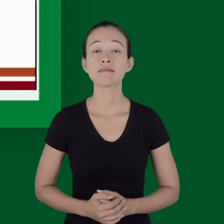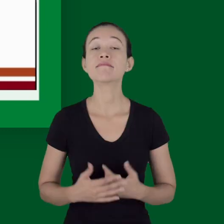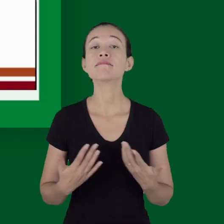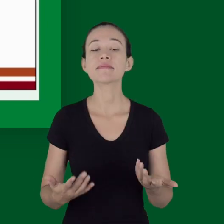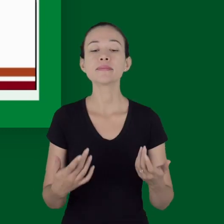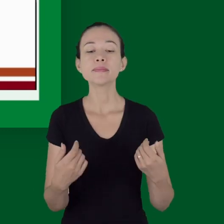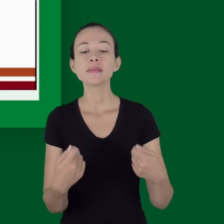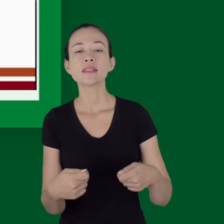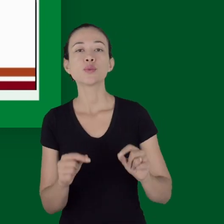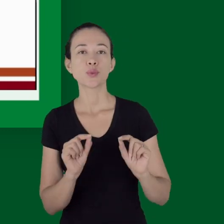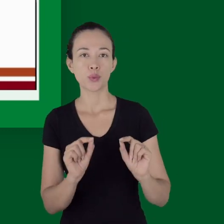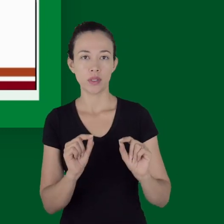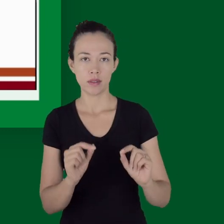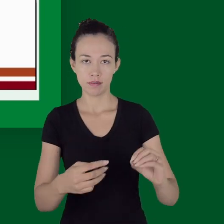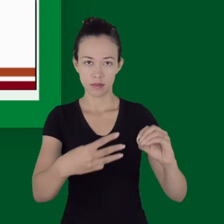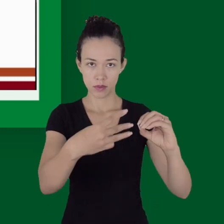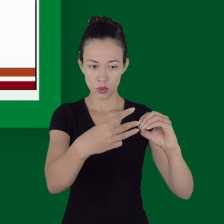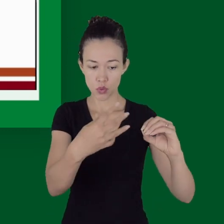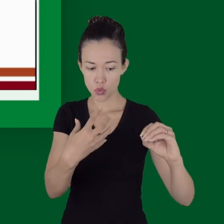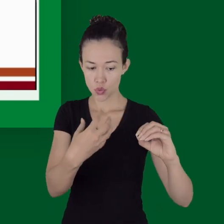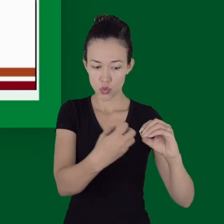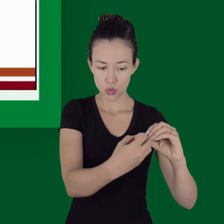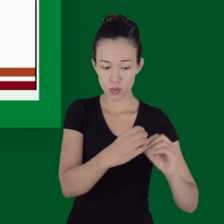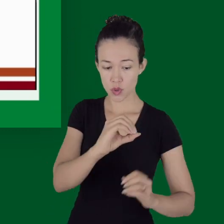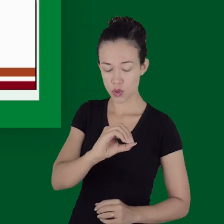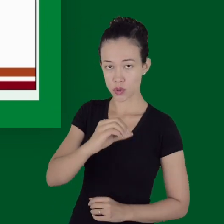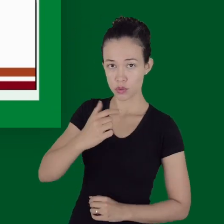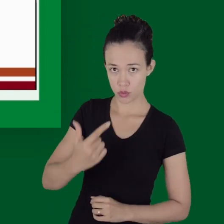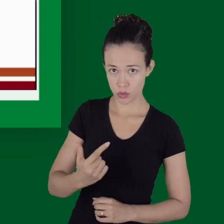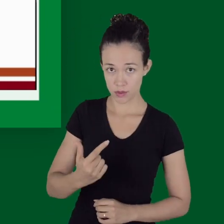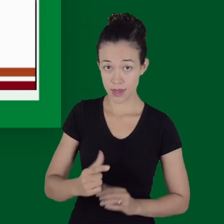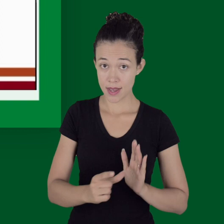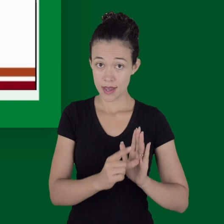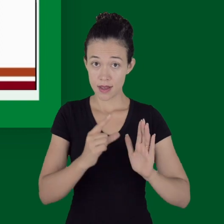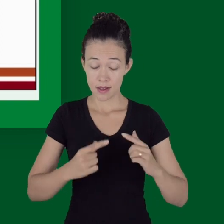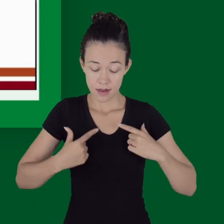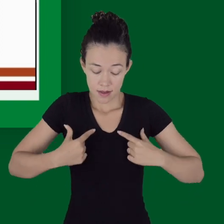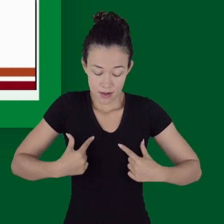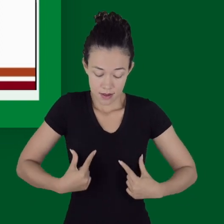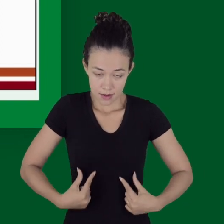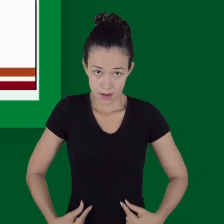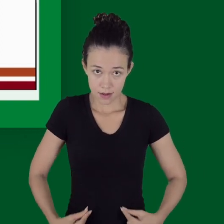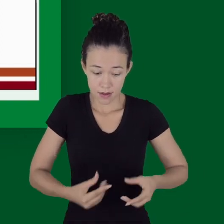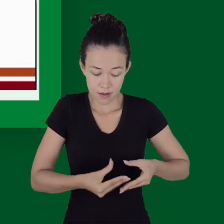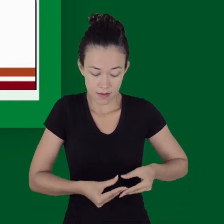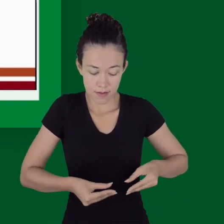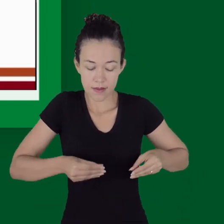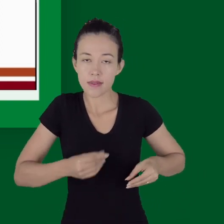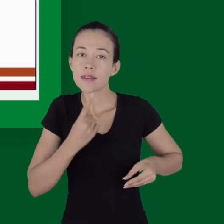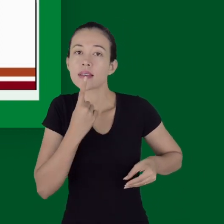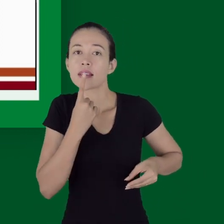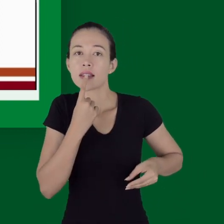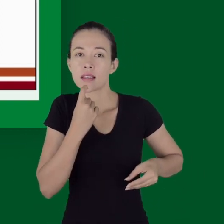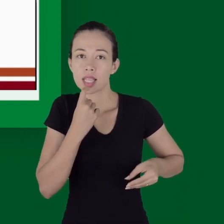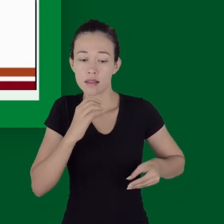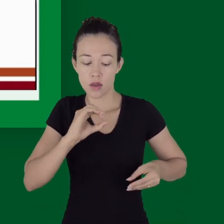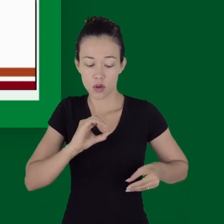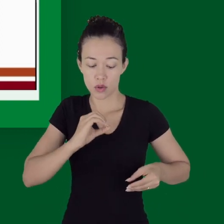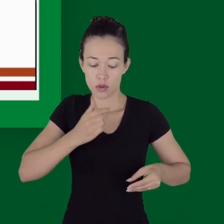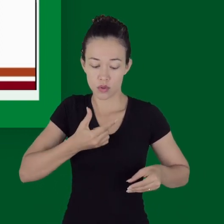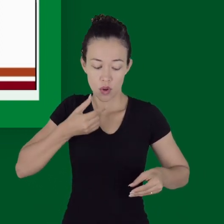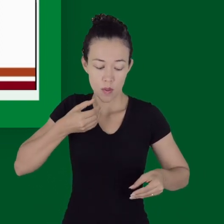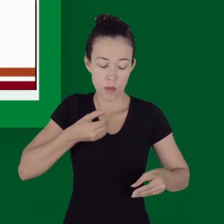A gente precisa, então, da ligação para que ocorra a oxigenação celular. A precisa, então, da ligação do oxigênio com as hemácias nos pulmões.